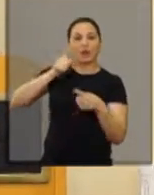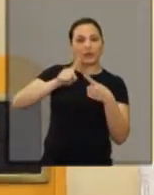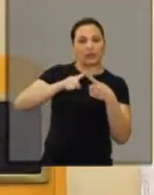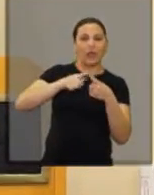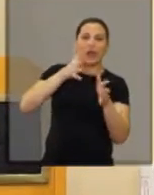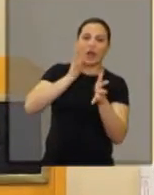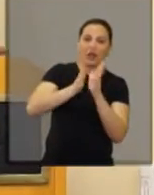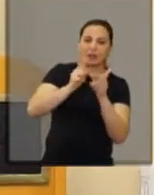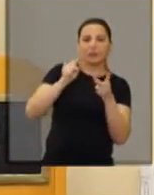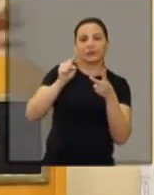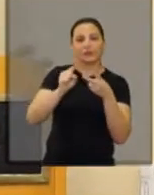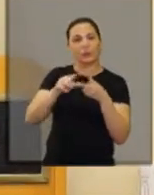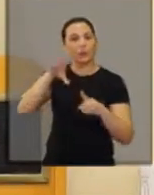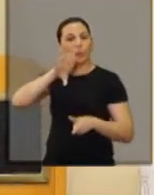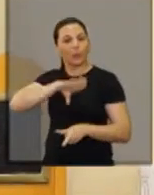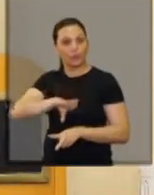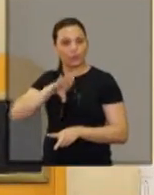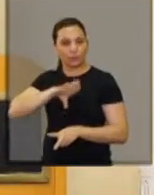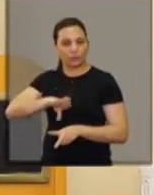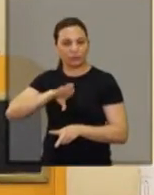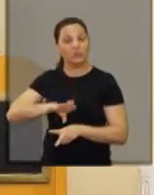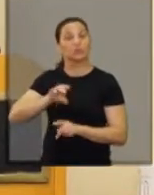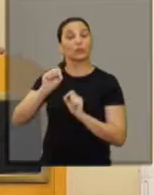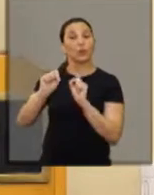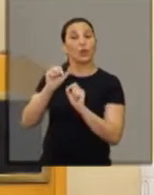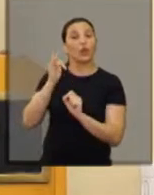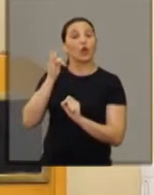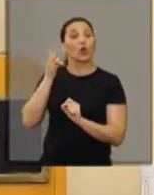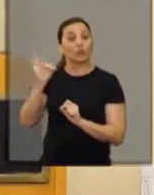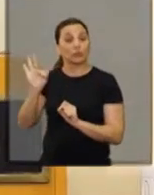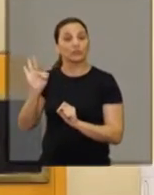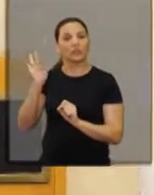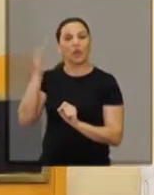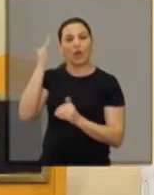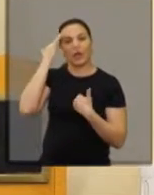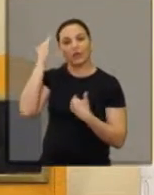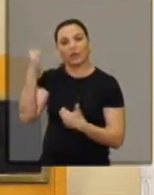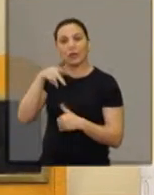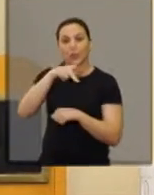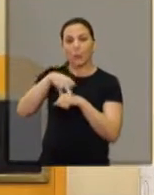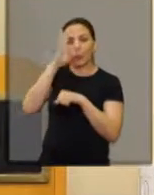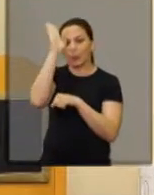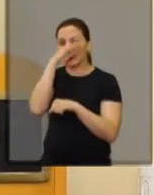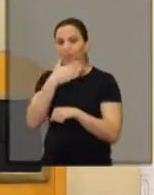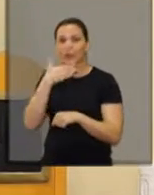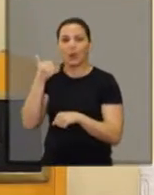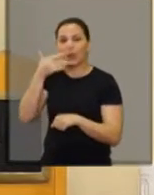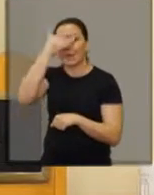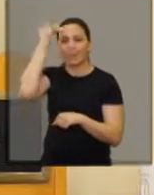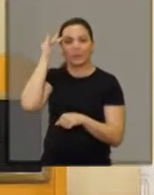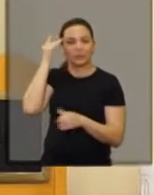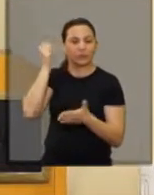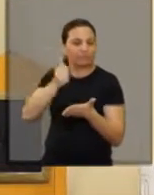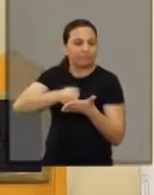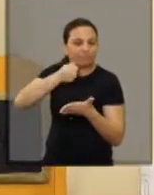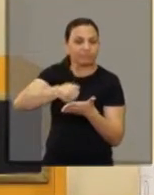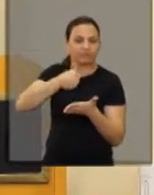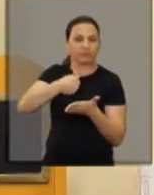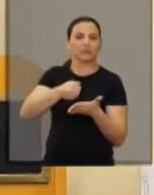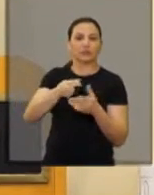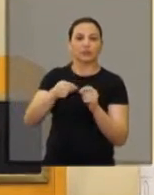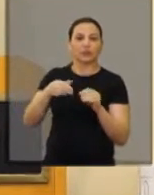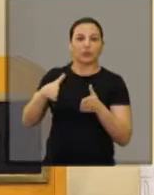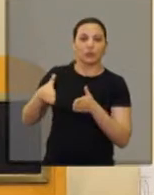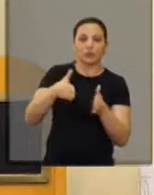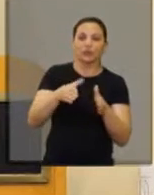língua portuguesa. A Fundação acredita que o Brasil será um país melhor, com mais pessoas determinadas a seguir uma